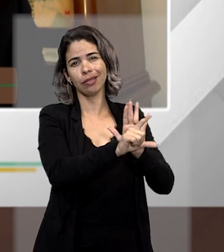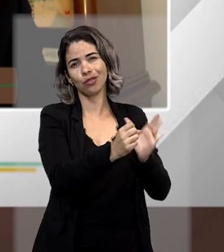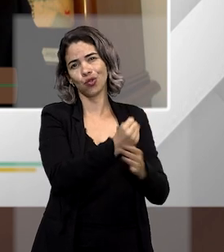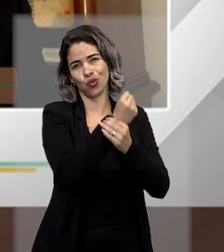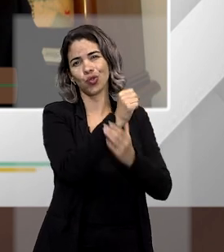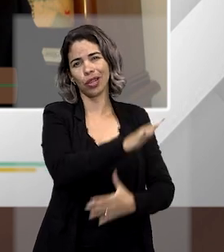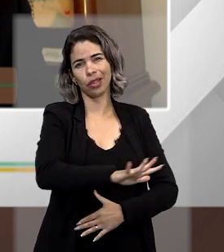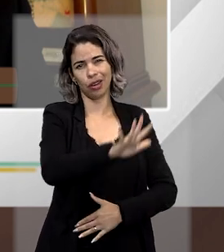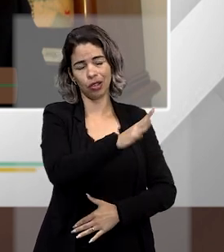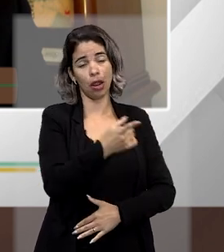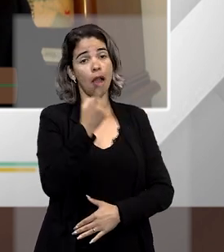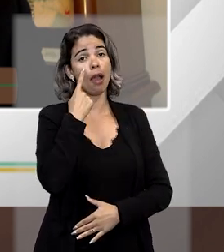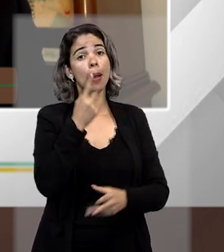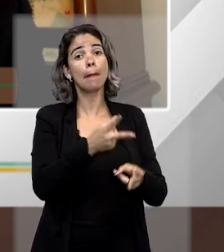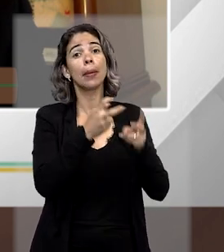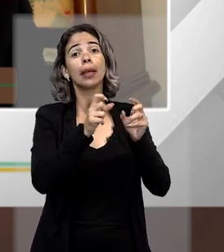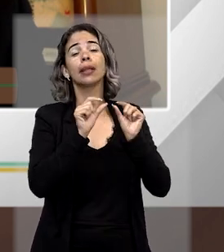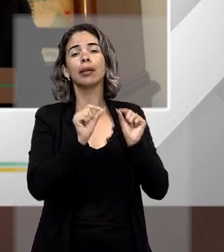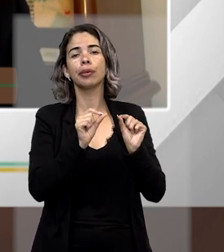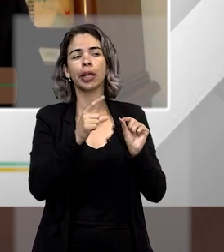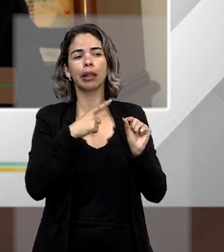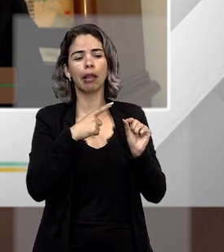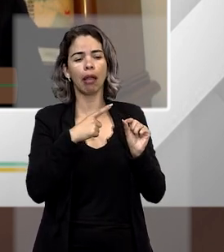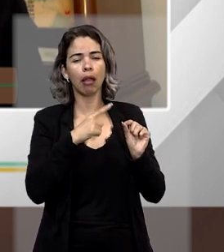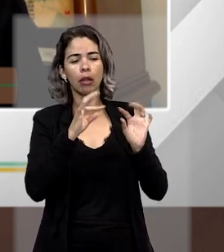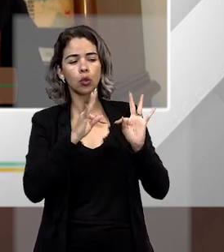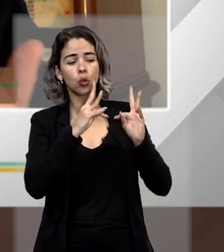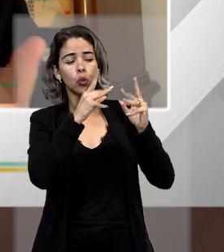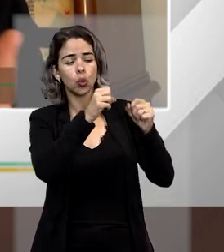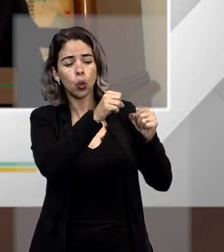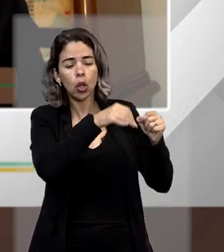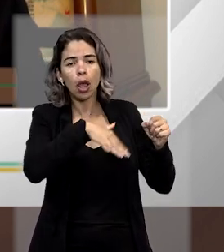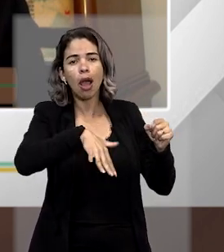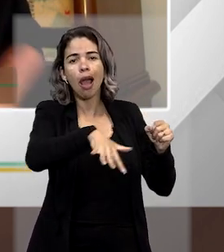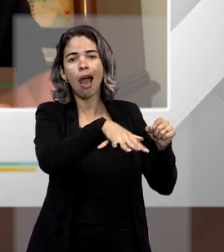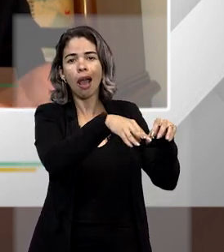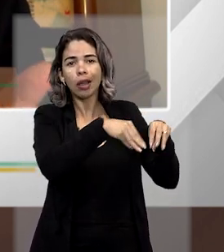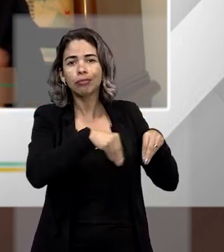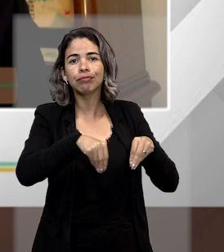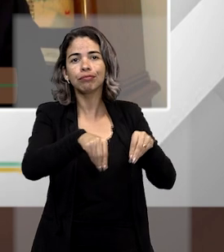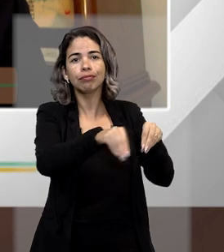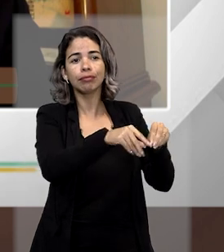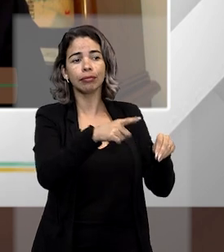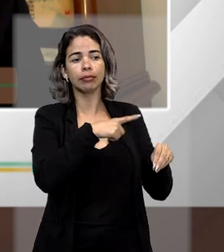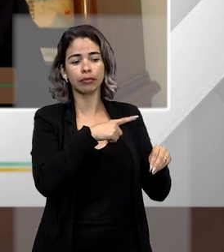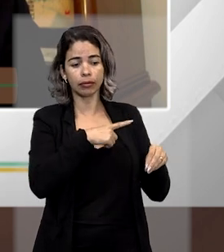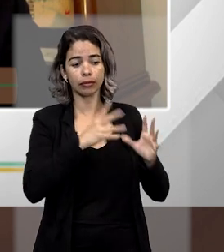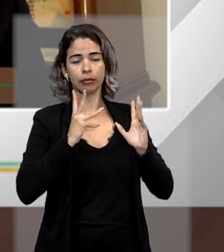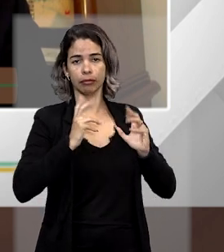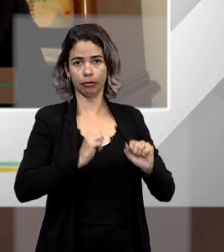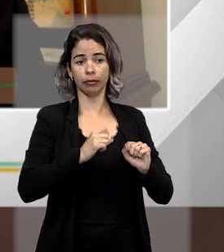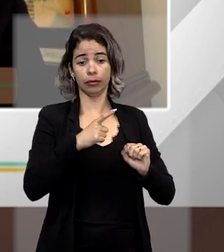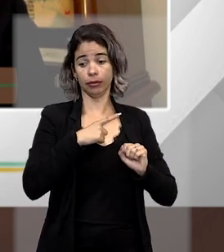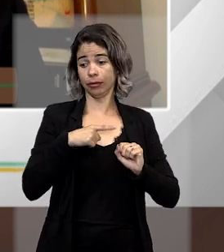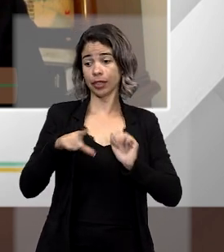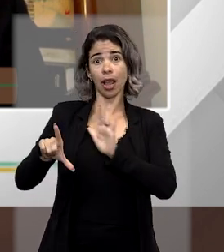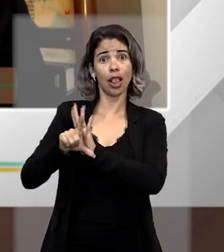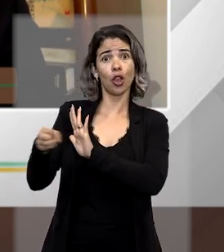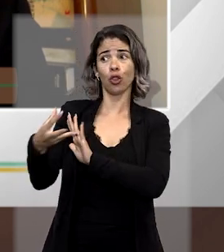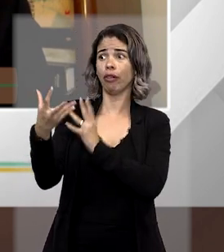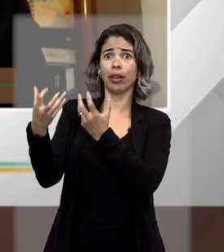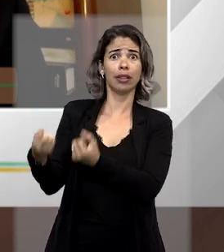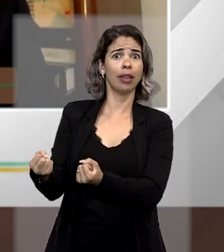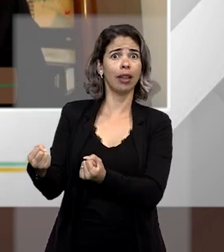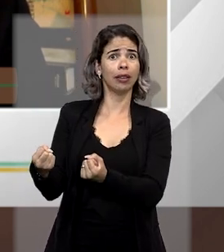de Segurança Nacional, a gente vai ver que eram a integridade territorial, o que é acolhido pela nova